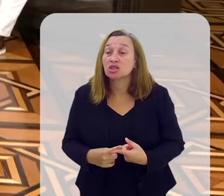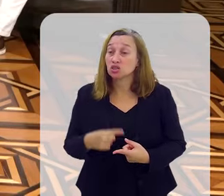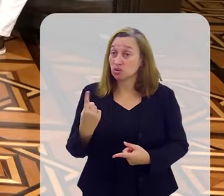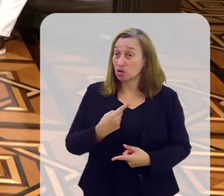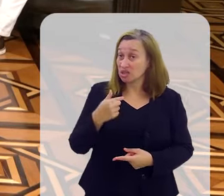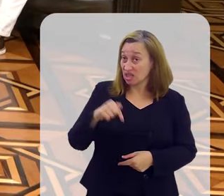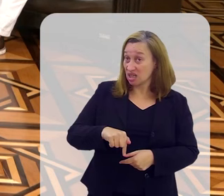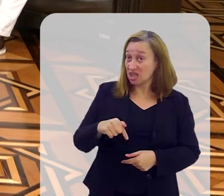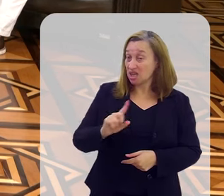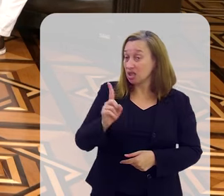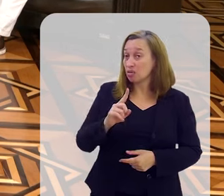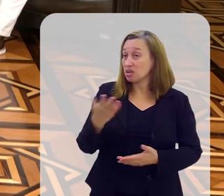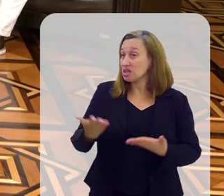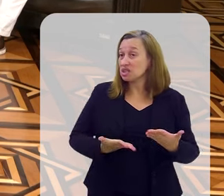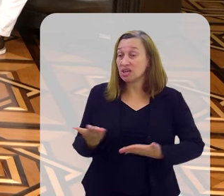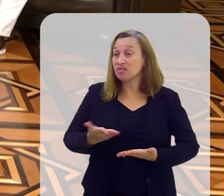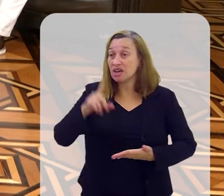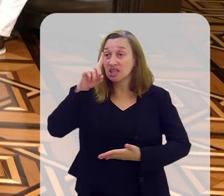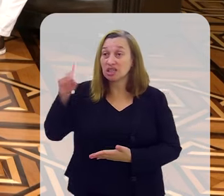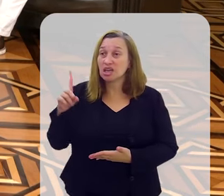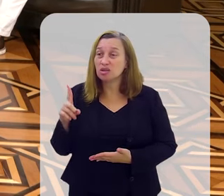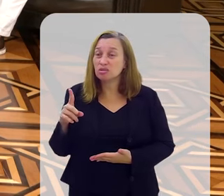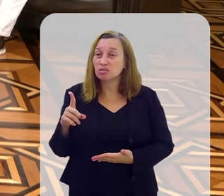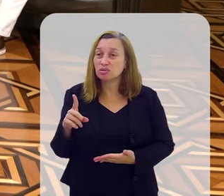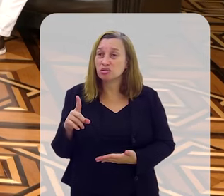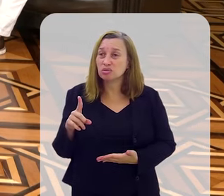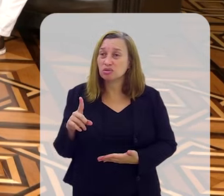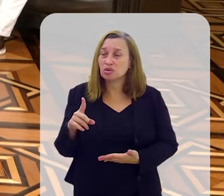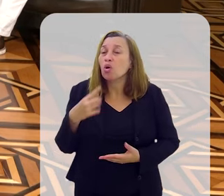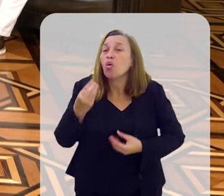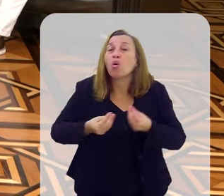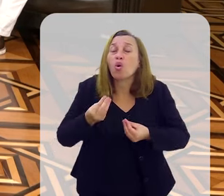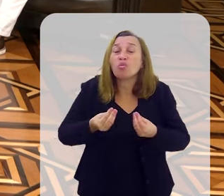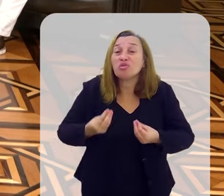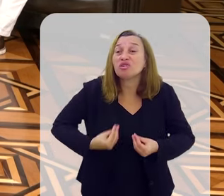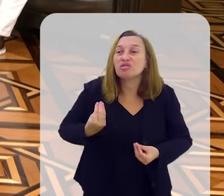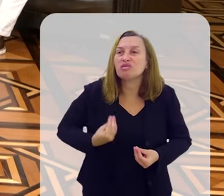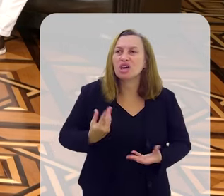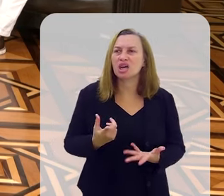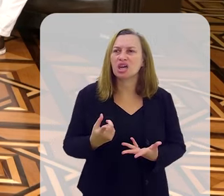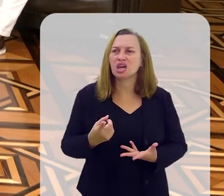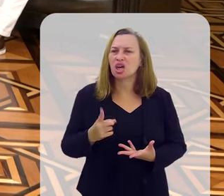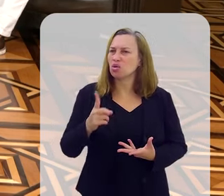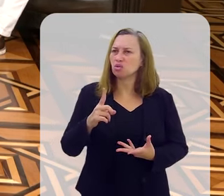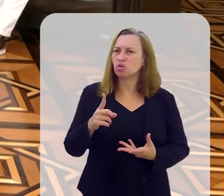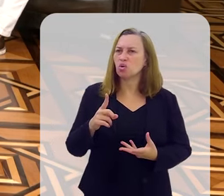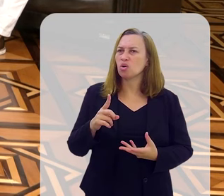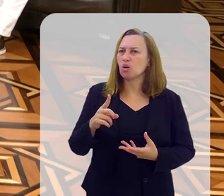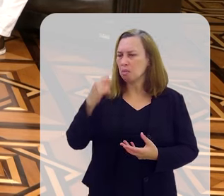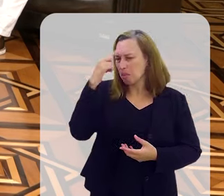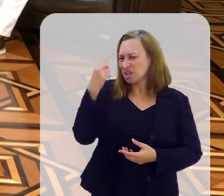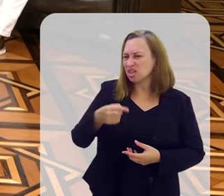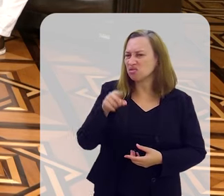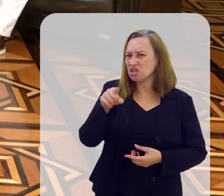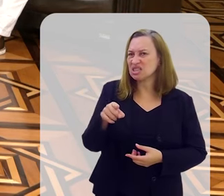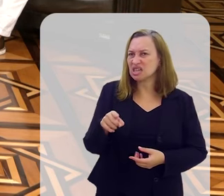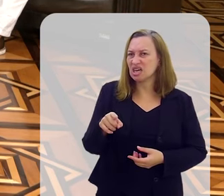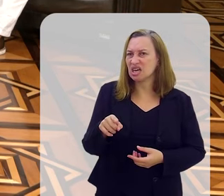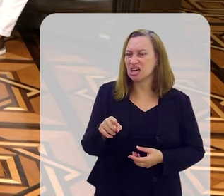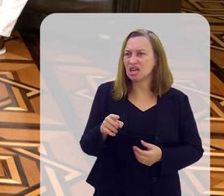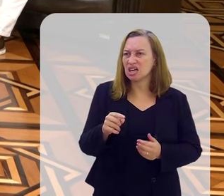aqui não servirmos para isso, a gente não serve para mais nada. E eu não estou chamando aqui para ninguém ser religioso, não. Eu estou dizendo